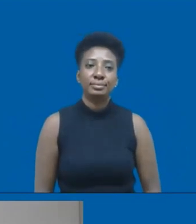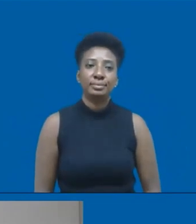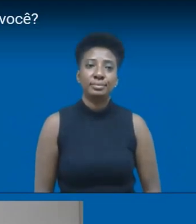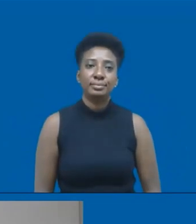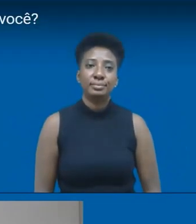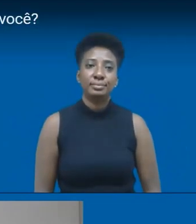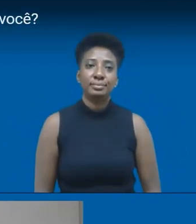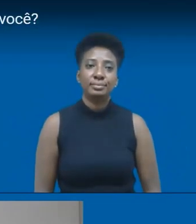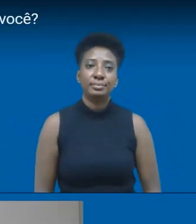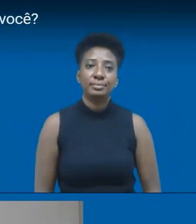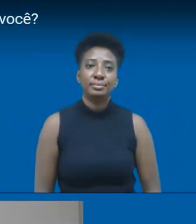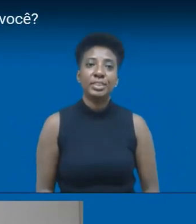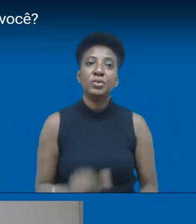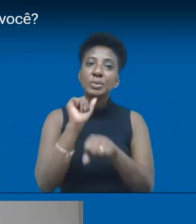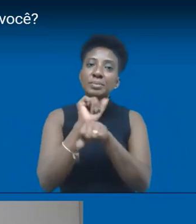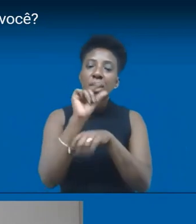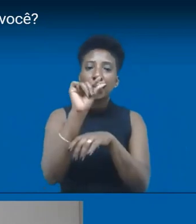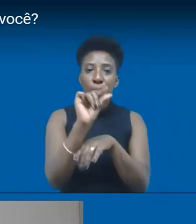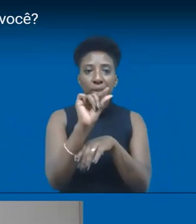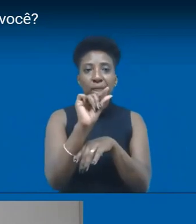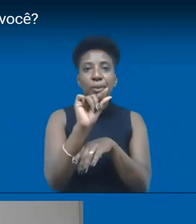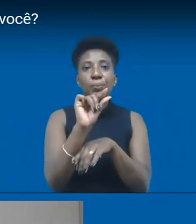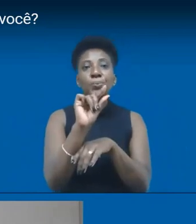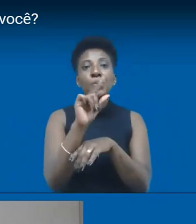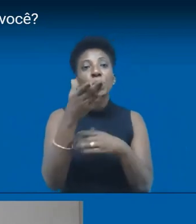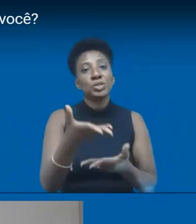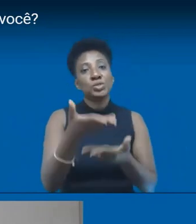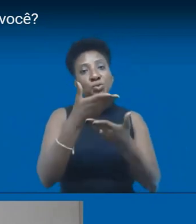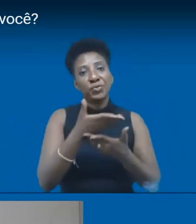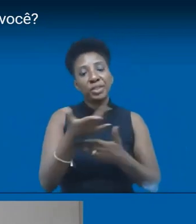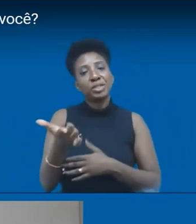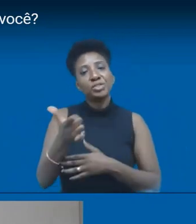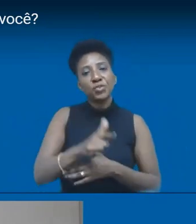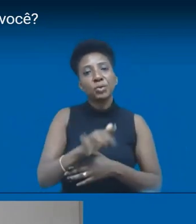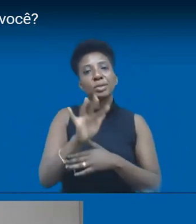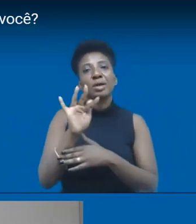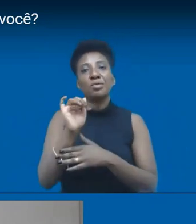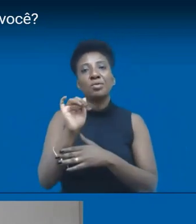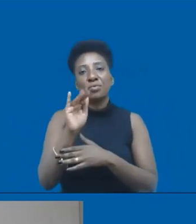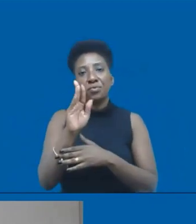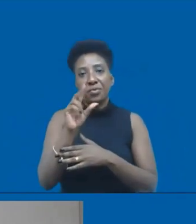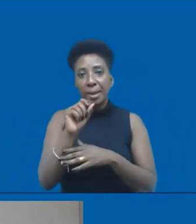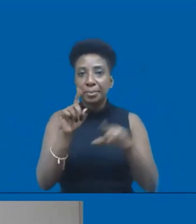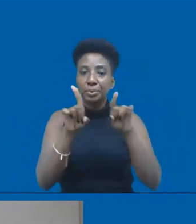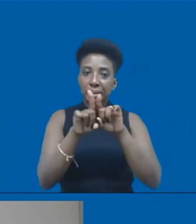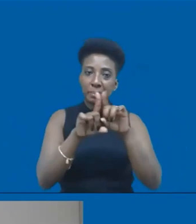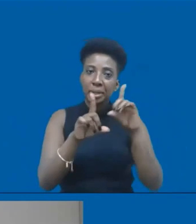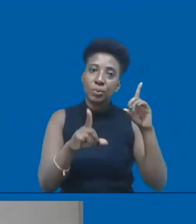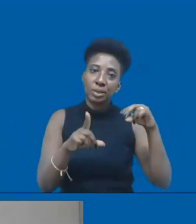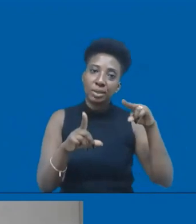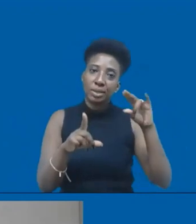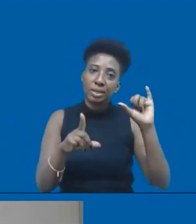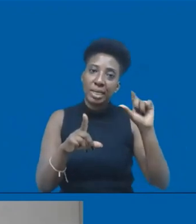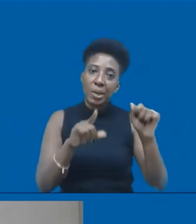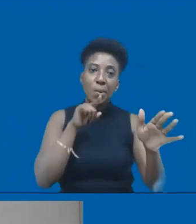Vou dar mais um minutinho, senão a gente convida de volta o Fábio e o Daniel para falar um pouquinho sobre a pergunta do